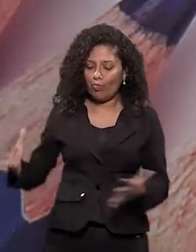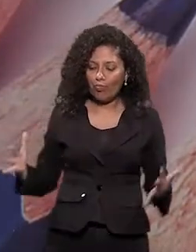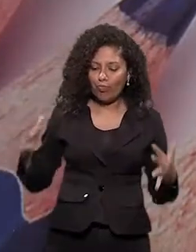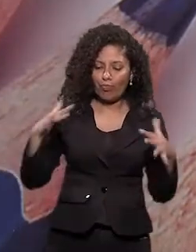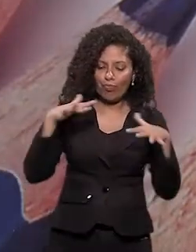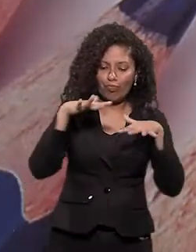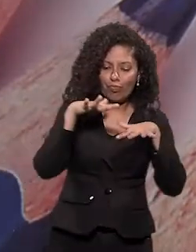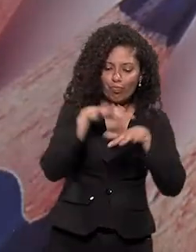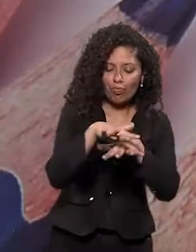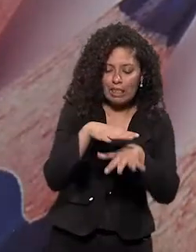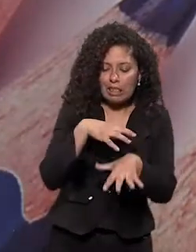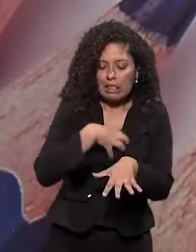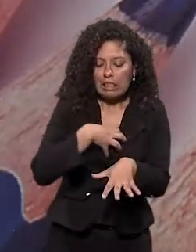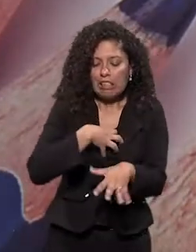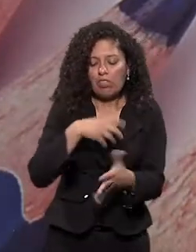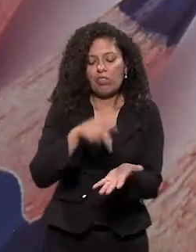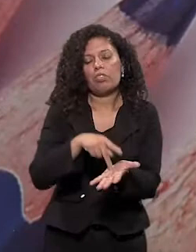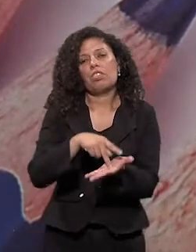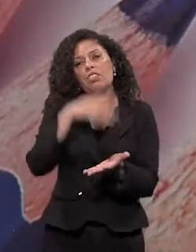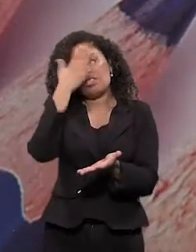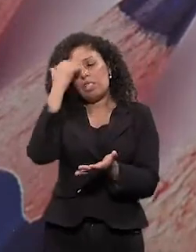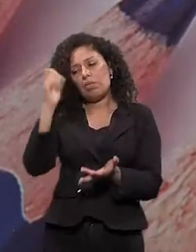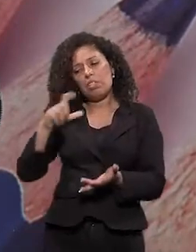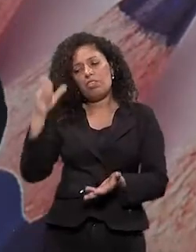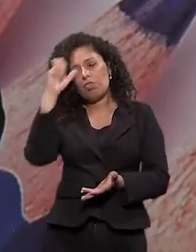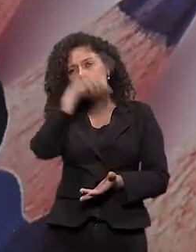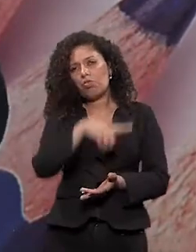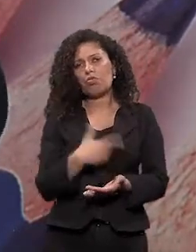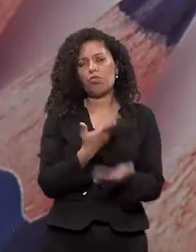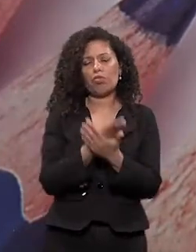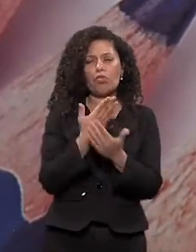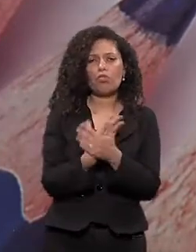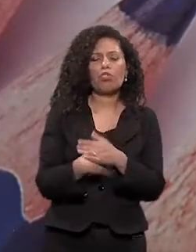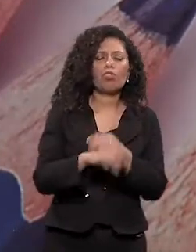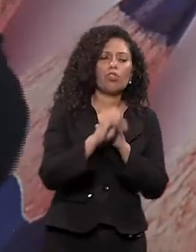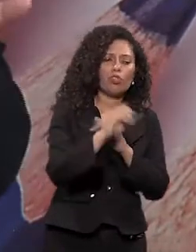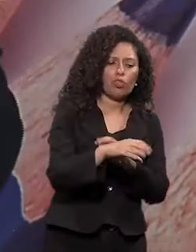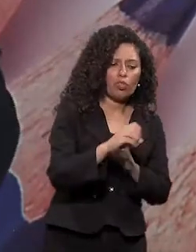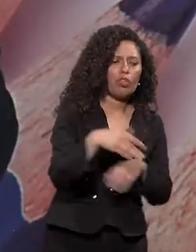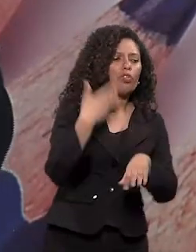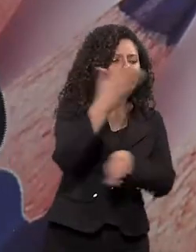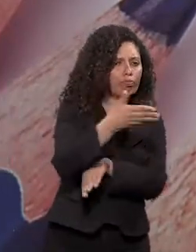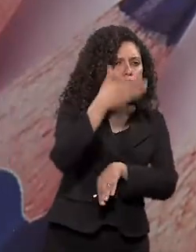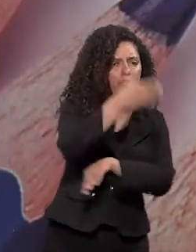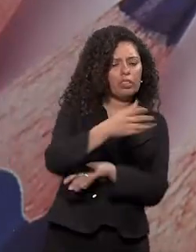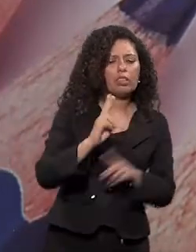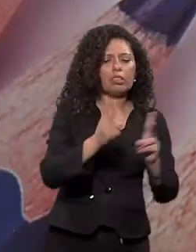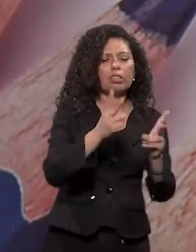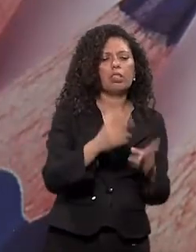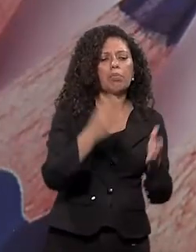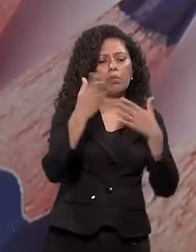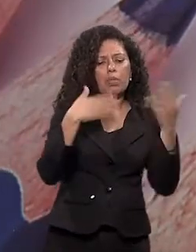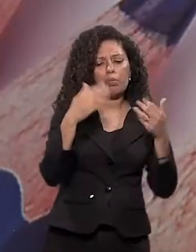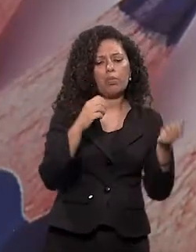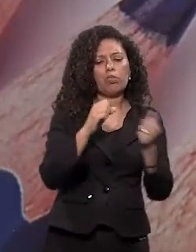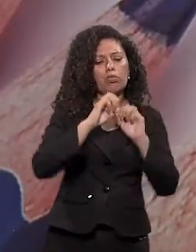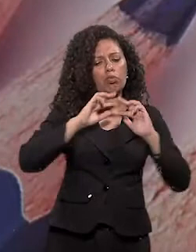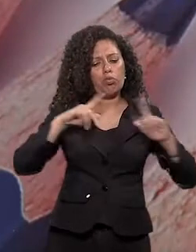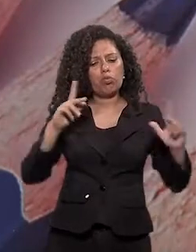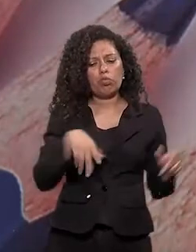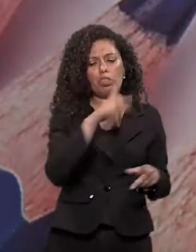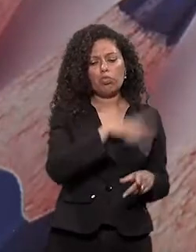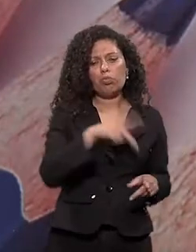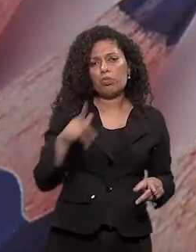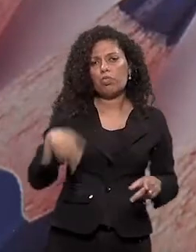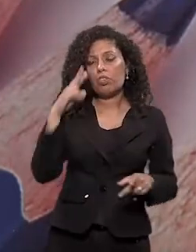muita dificuldade nas escolas, né? Já estive em várias escolas, converso com muitos professores, enfim. E é uma